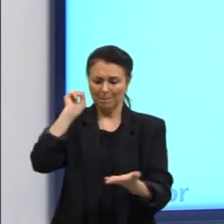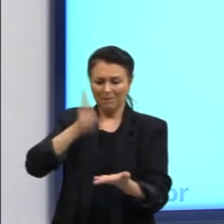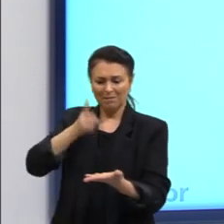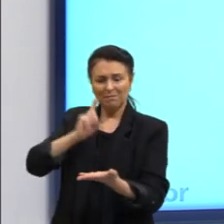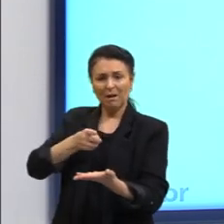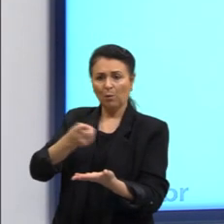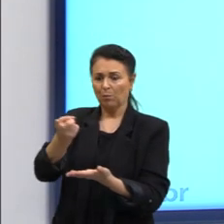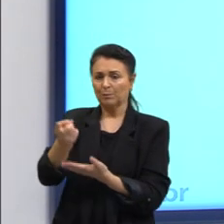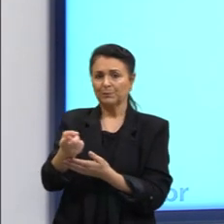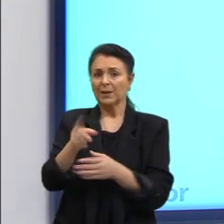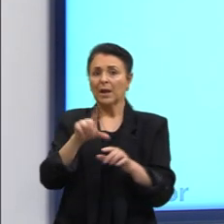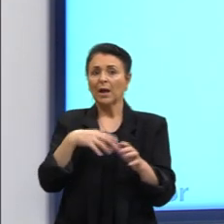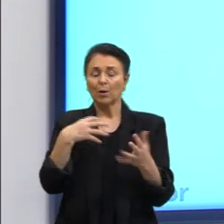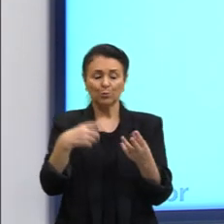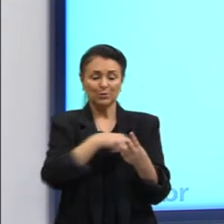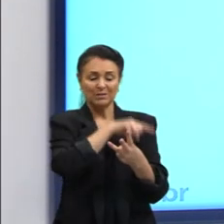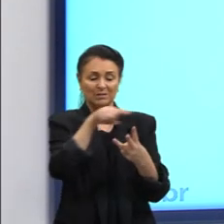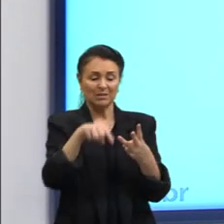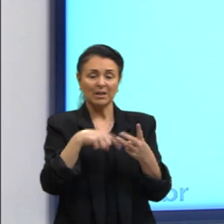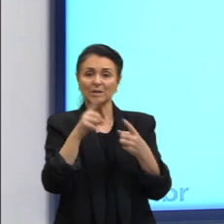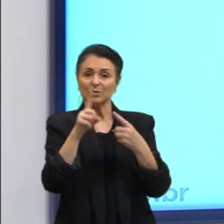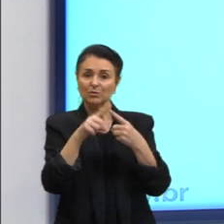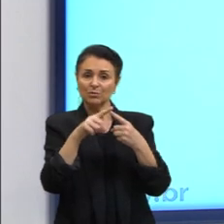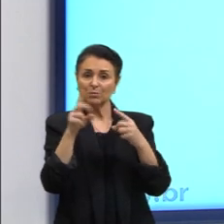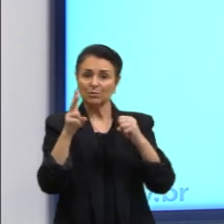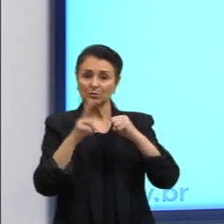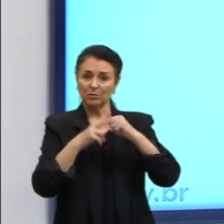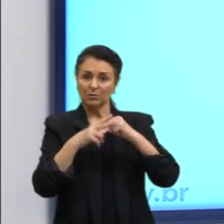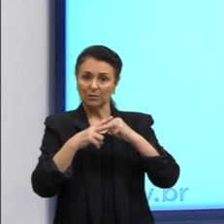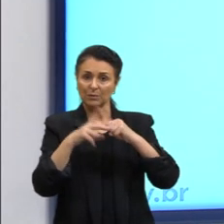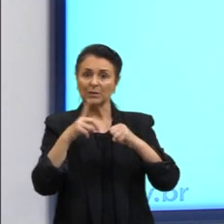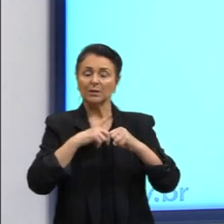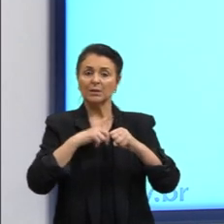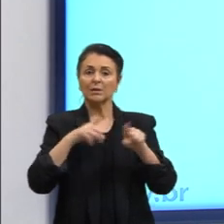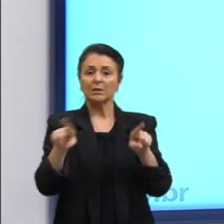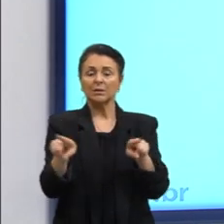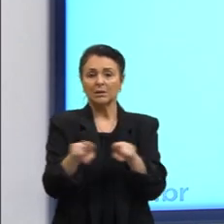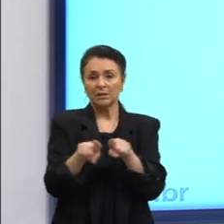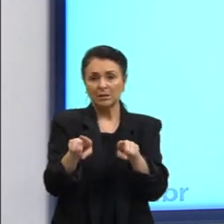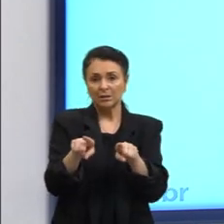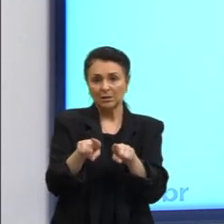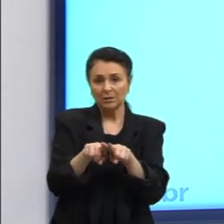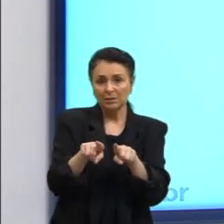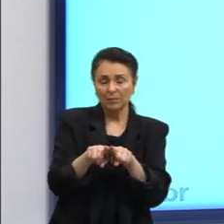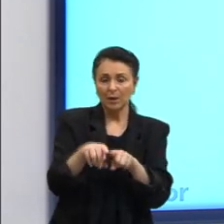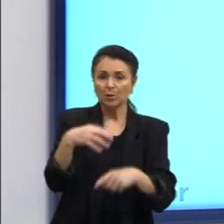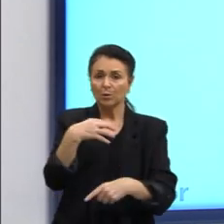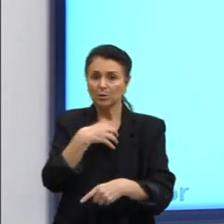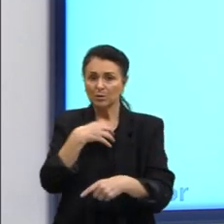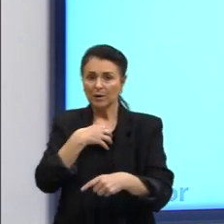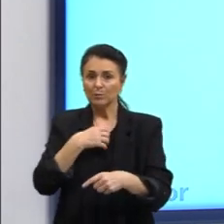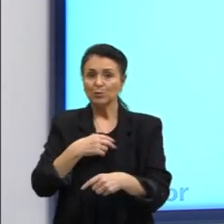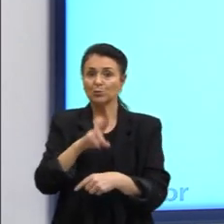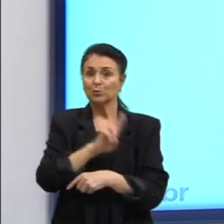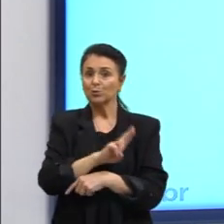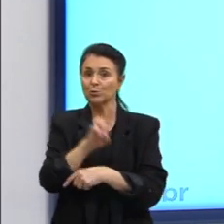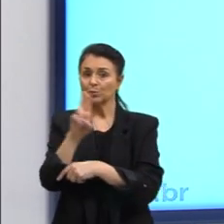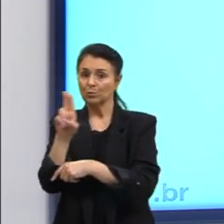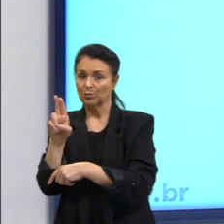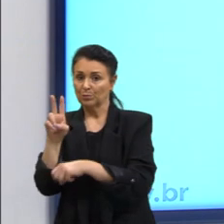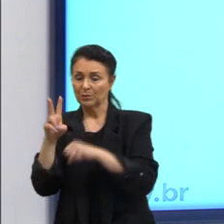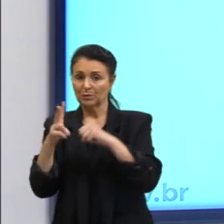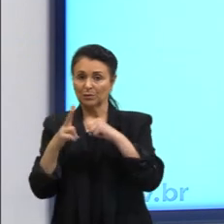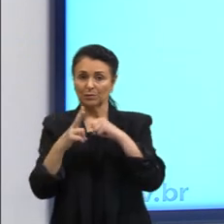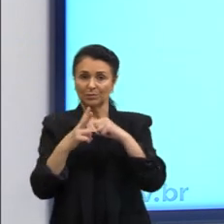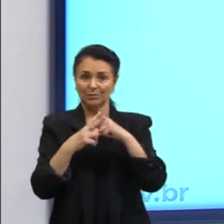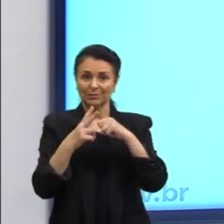Além desses modos Nós podemos ter também As formas nominais Do verbo